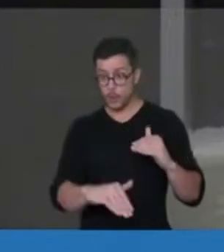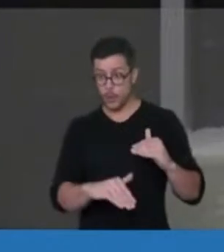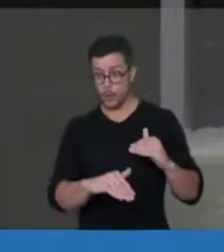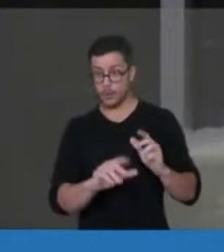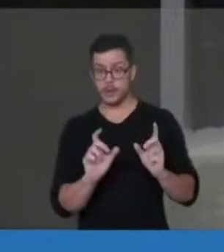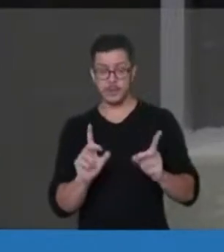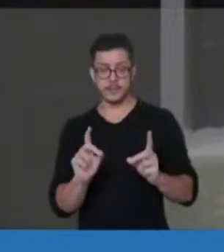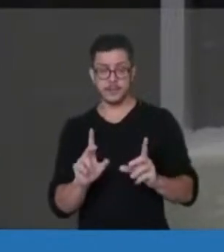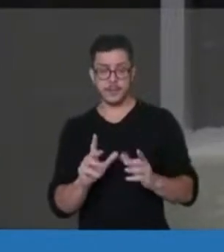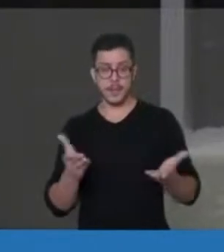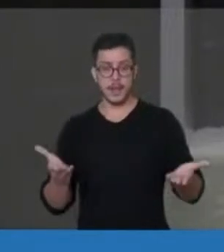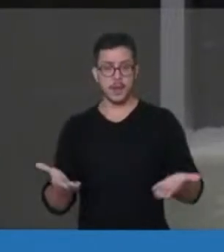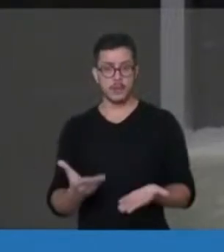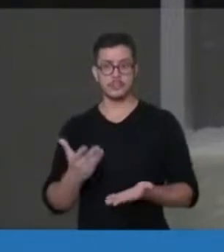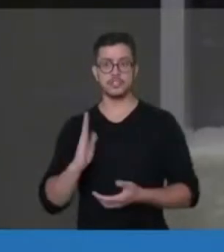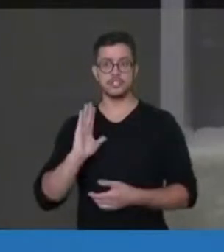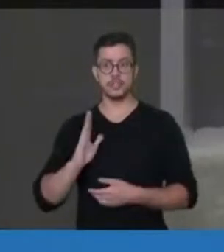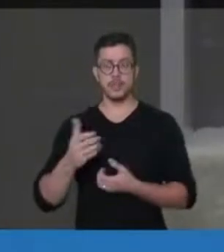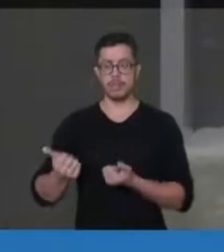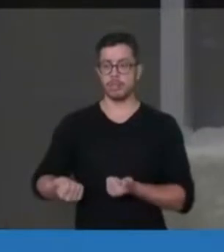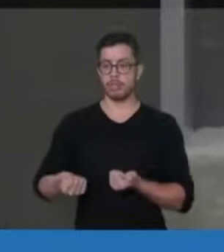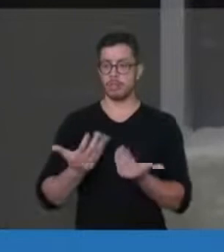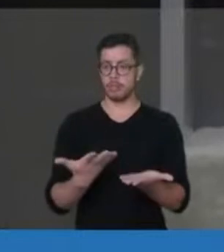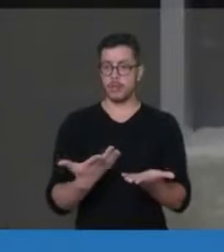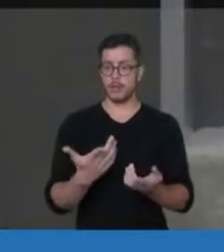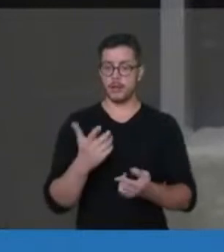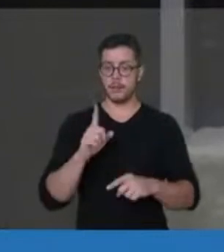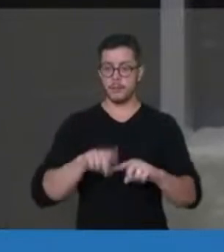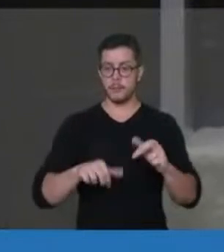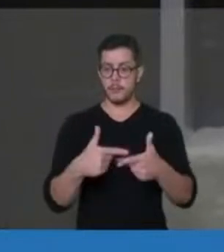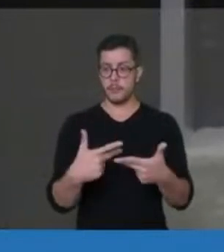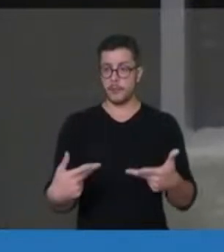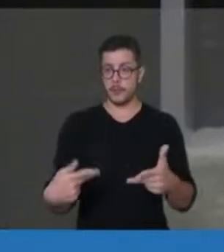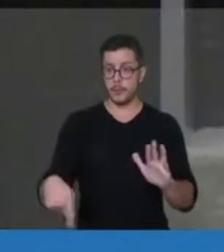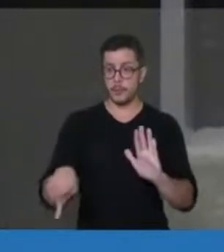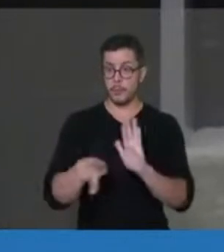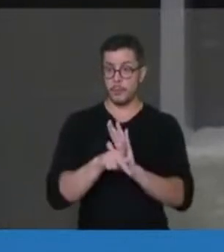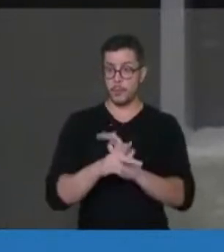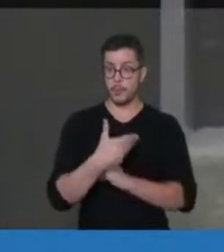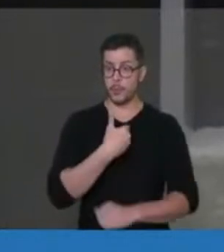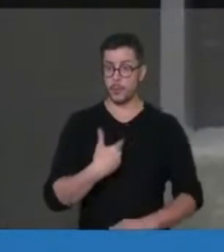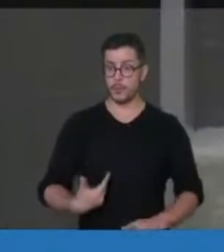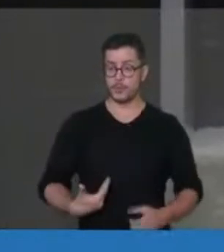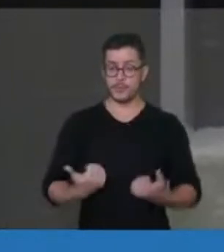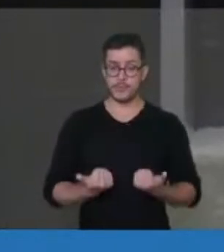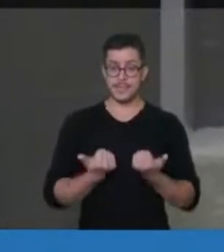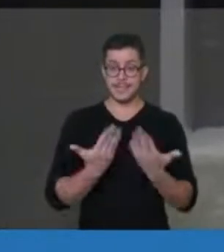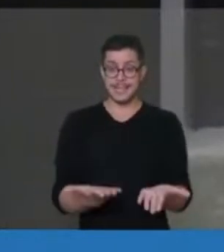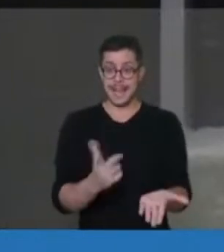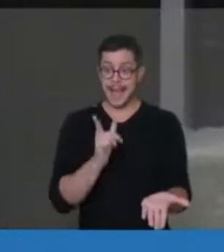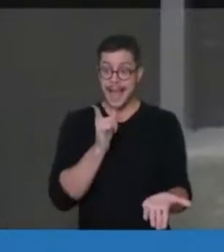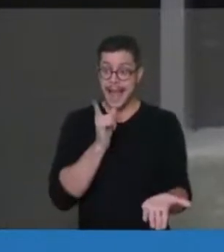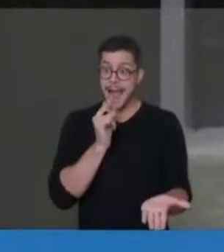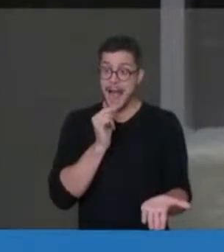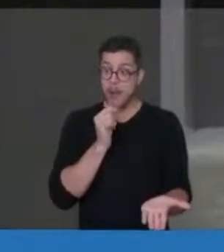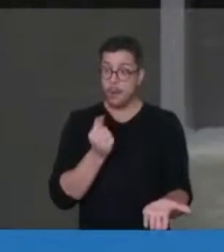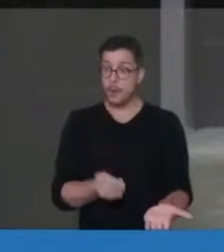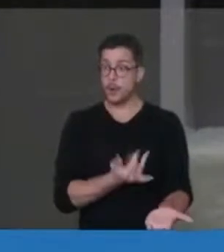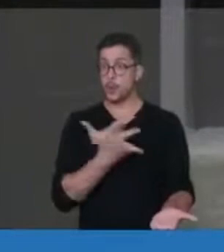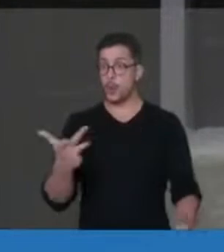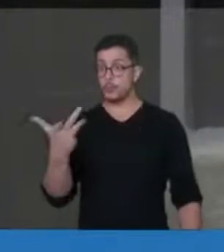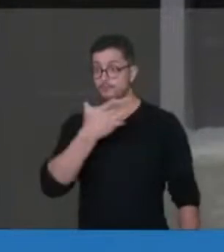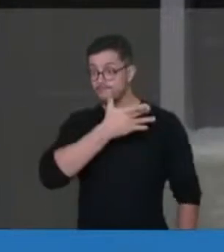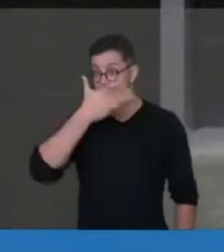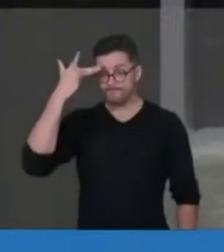E não bastasse isso entregar um patrimônio público, que é responsável por abastecer água na casa de milhões de pessoas, que